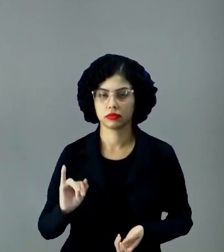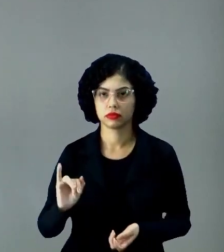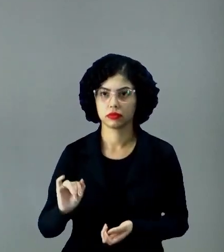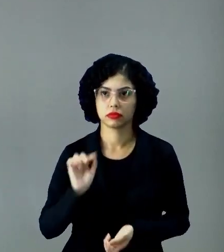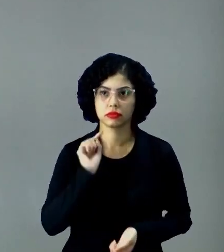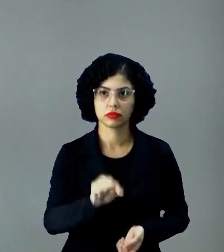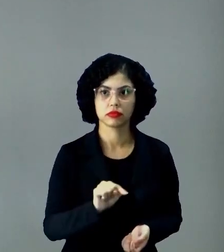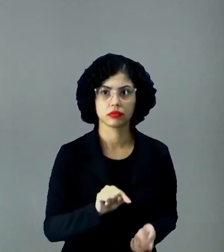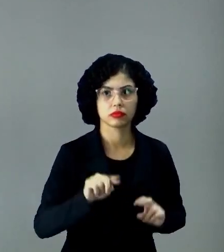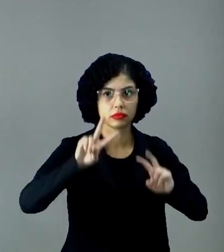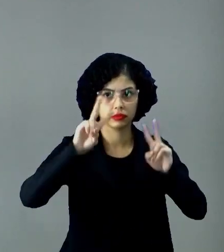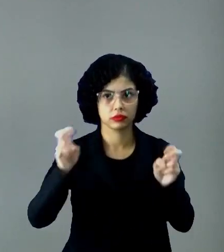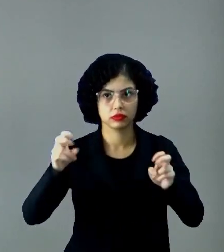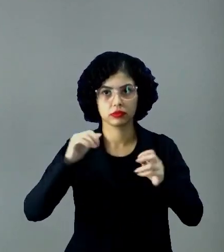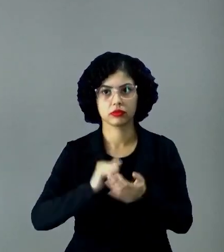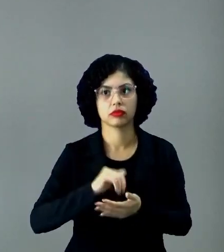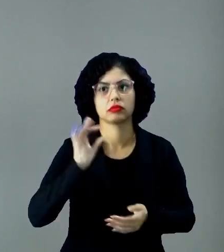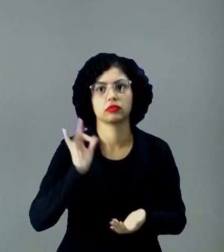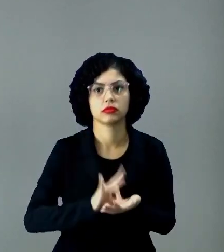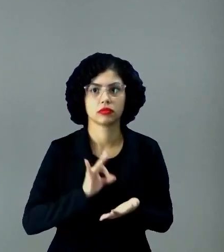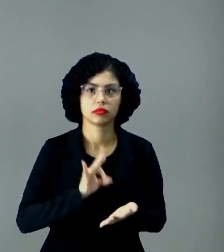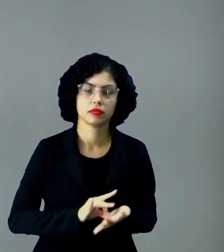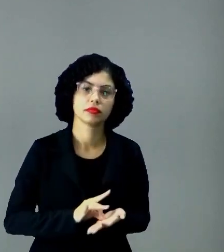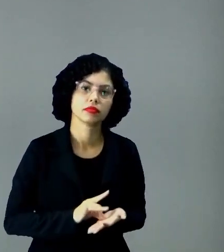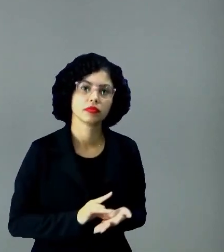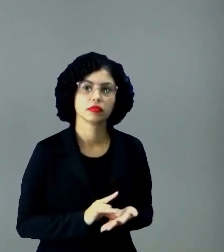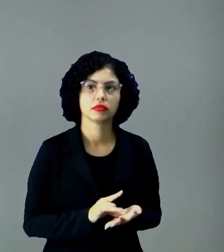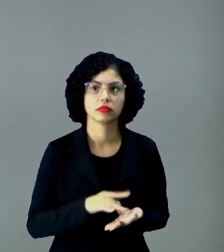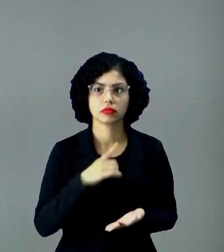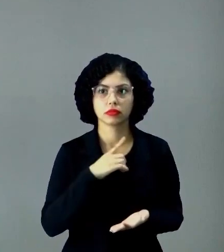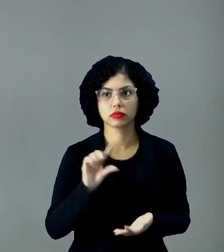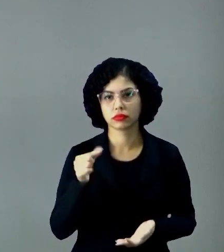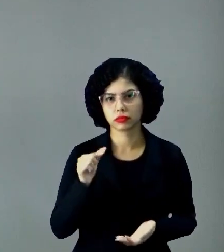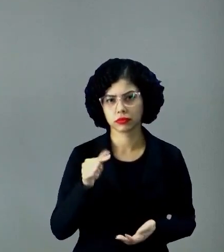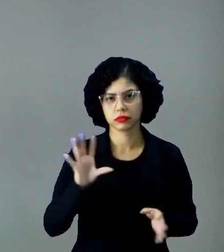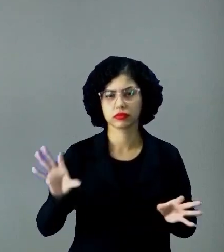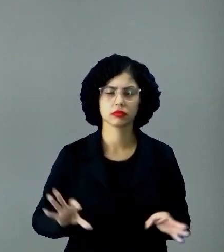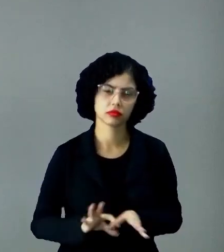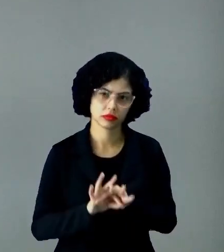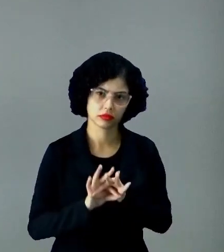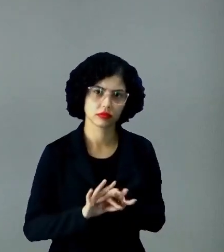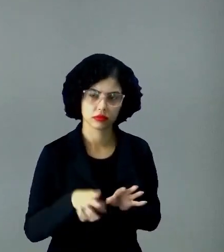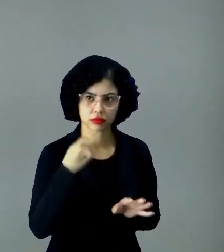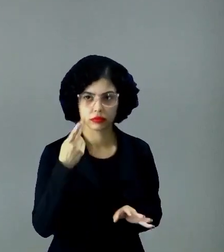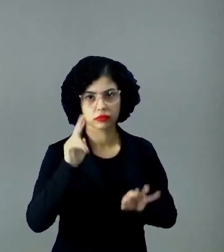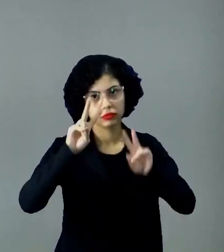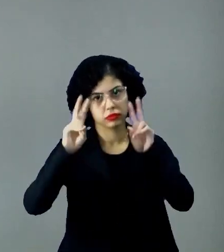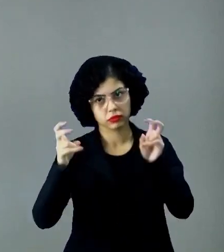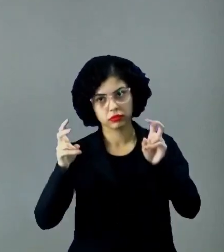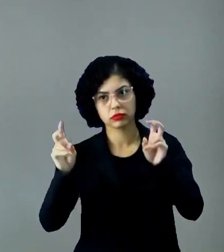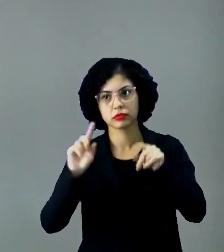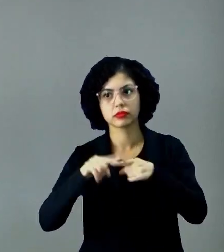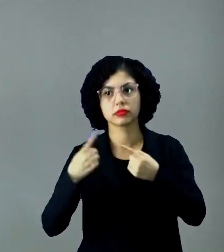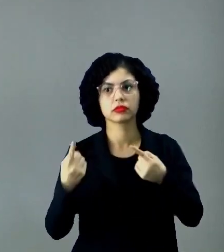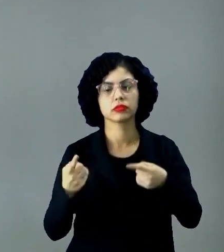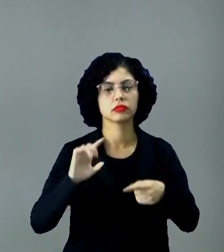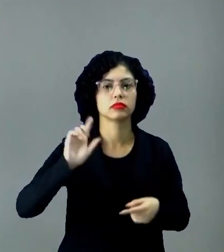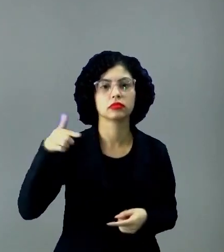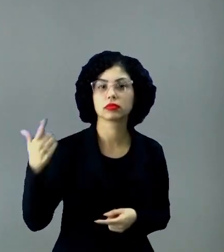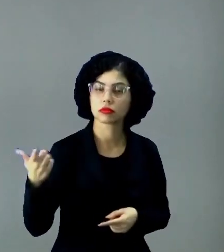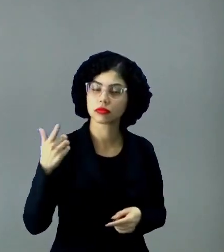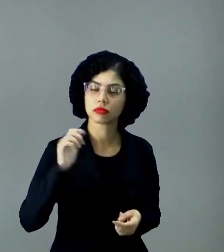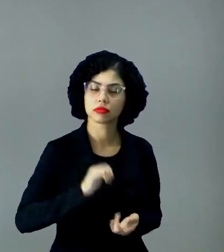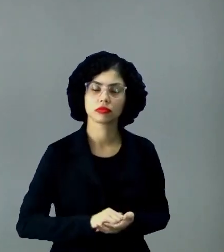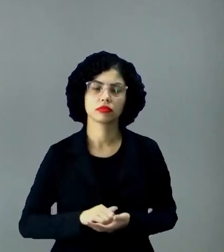a clicar para abrir a matéria, mas na verdade, a matéria tem um pouco de relação com aquilo que foi tratado no título, mas já é